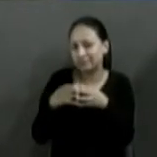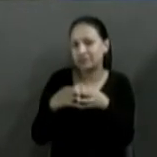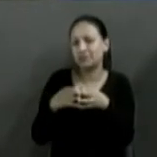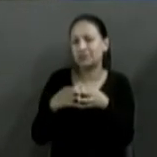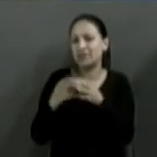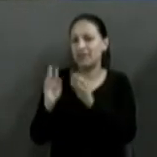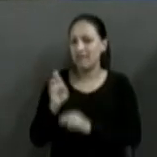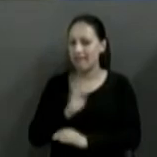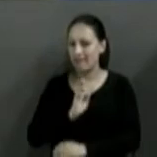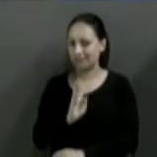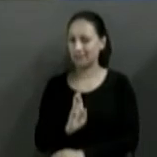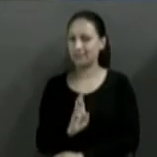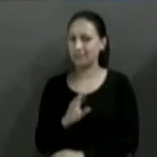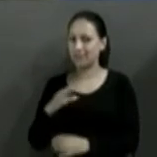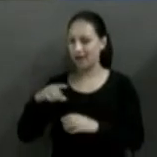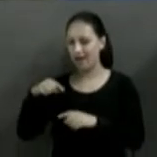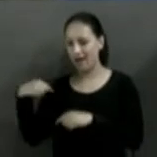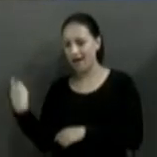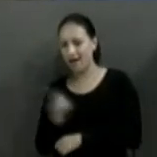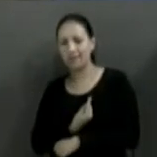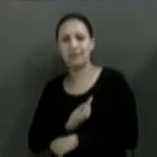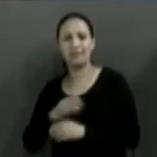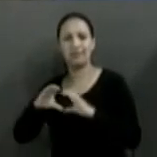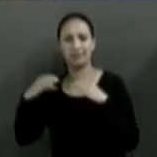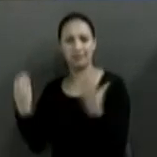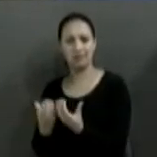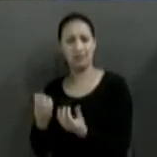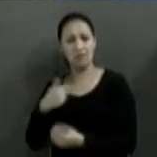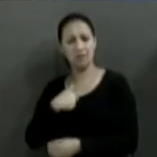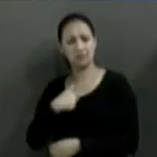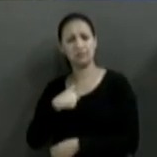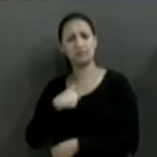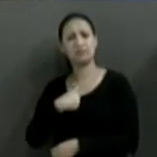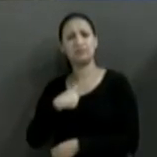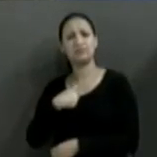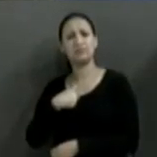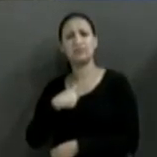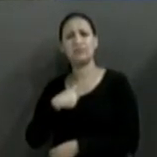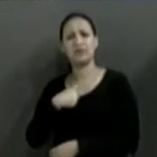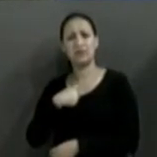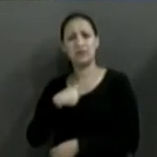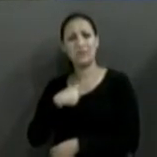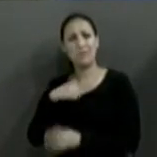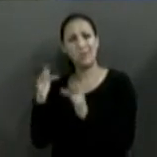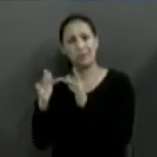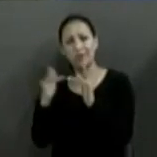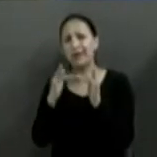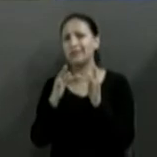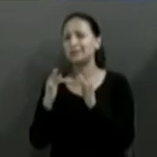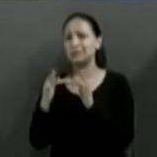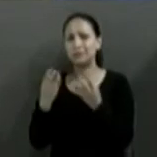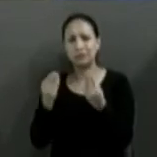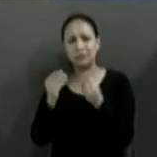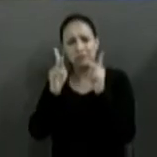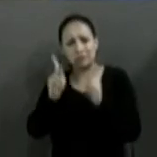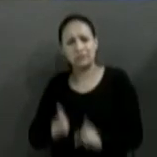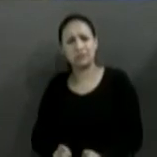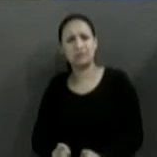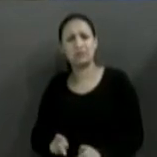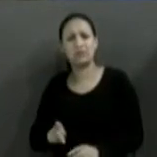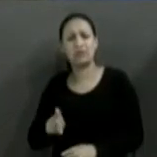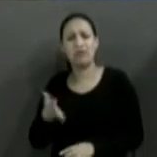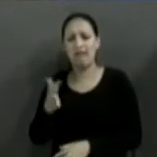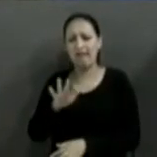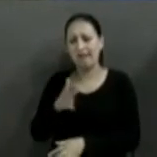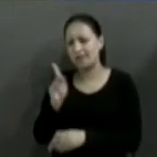representativa. da nossa comunidade, né, eu gostaria, assim, de contar, tem muitas pessoas que a gente tem conversado já, pessoas, às vezes, que não